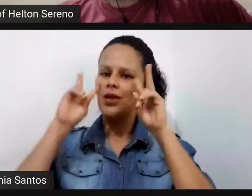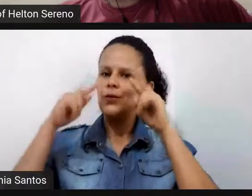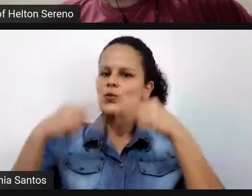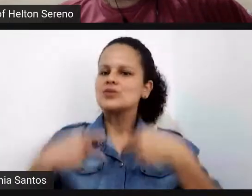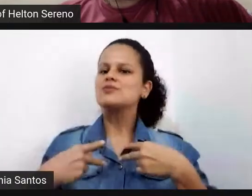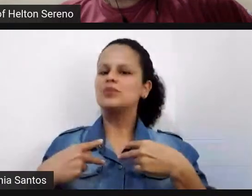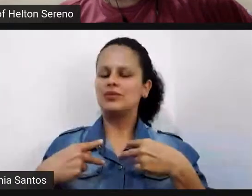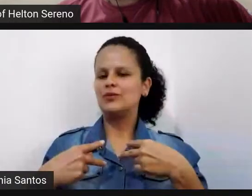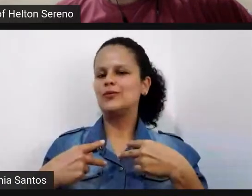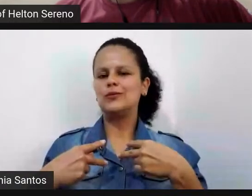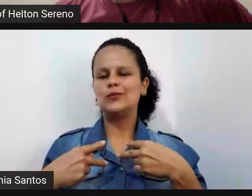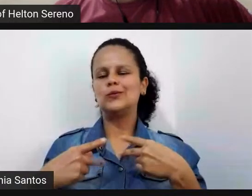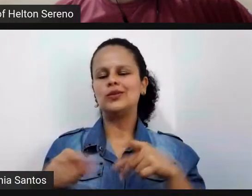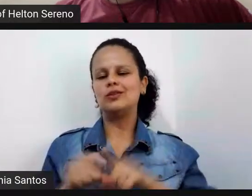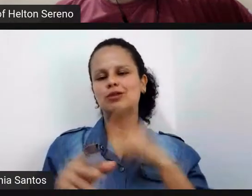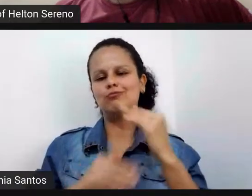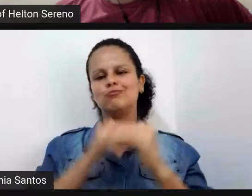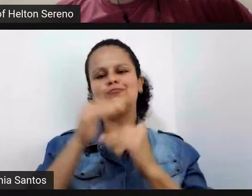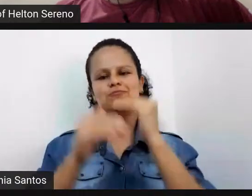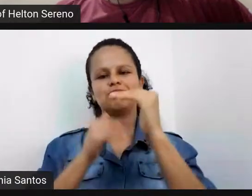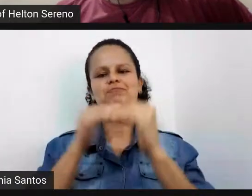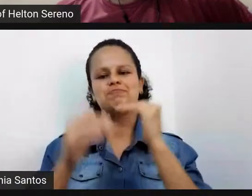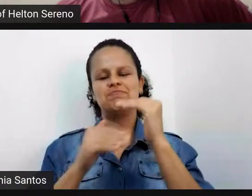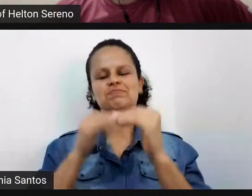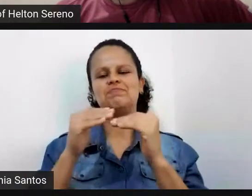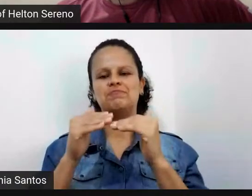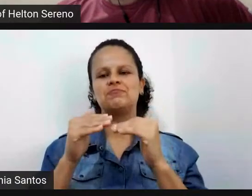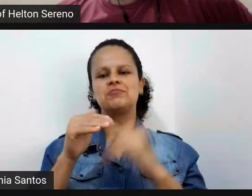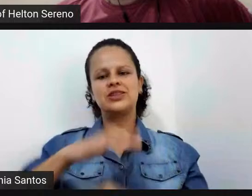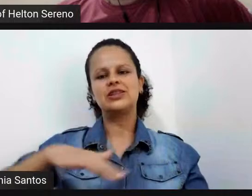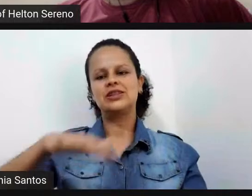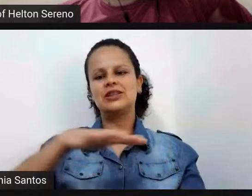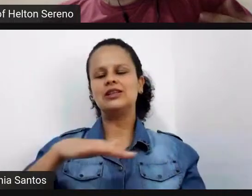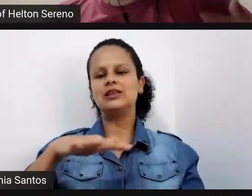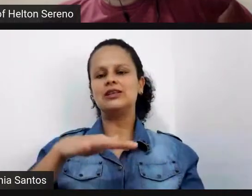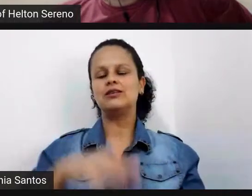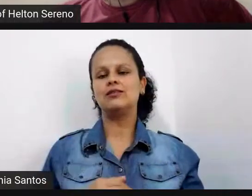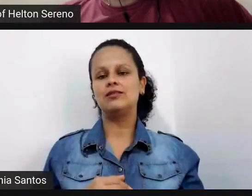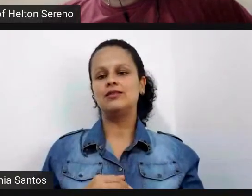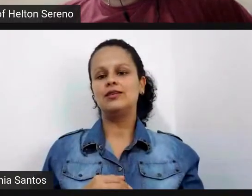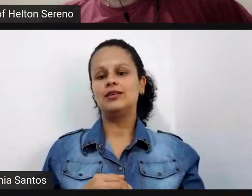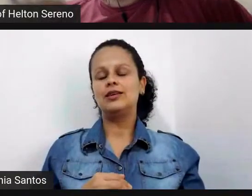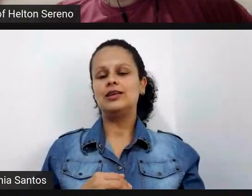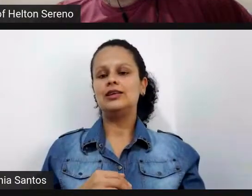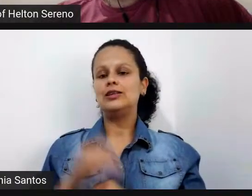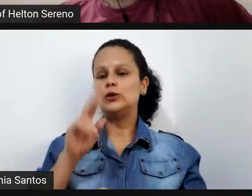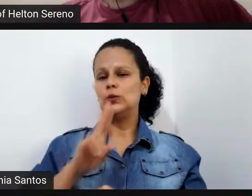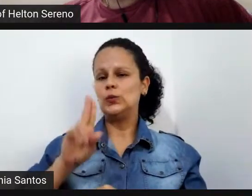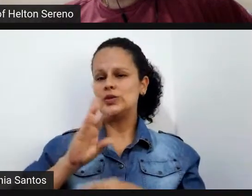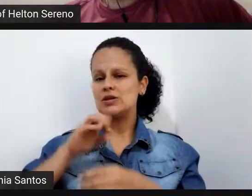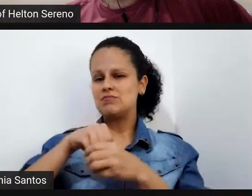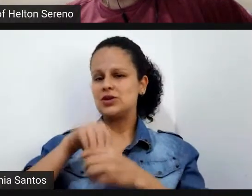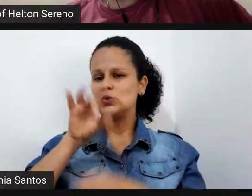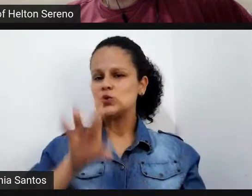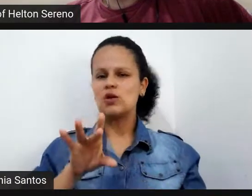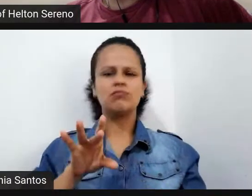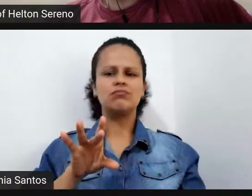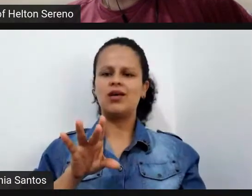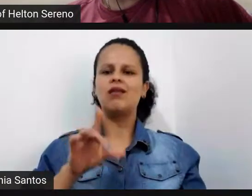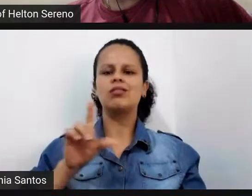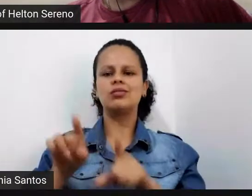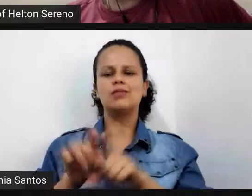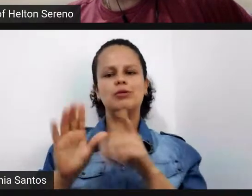desenvolvimento muito grande nessa área e a gente usa isso não só internamente mas com uma comunidade externa nós fizemos já